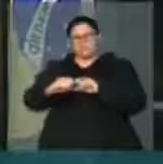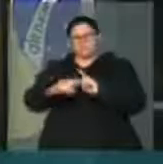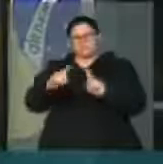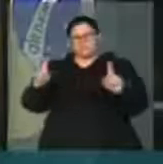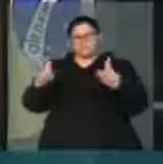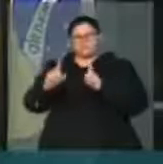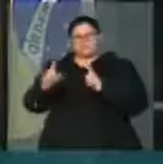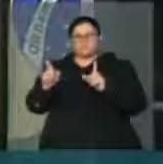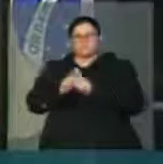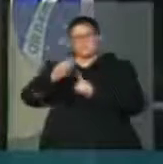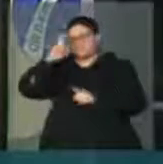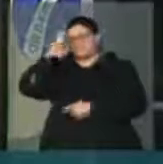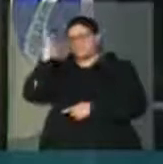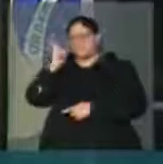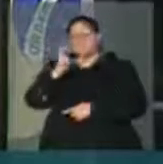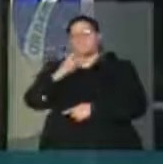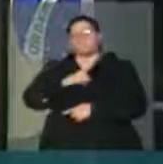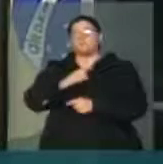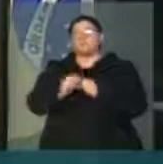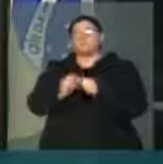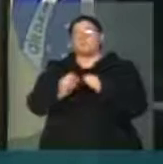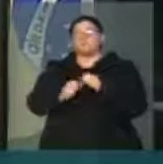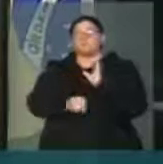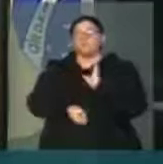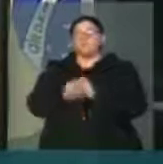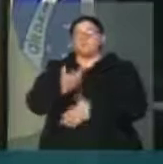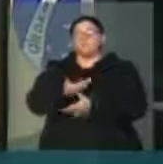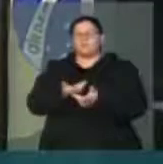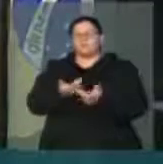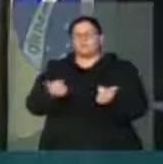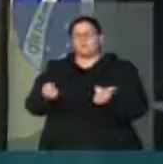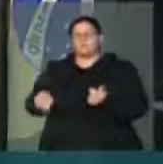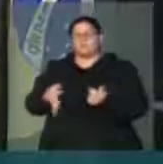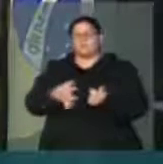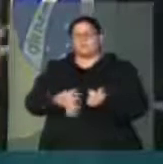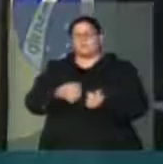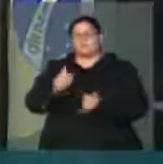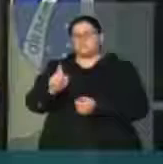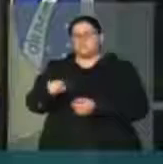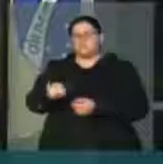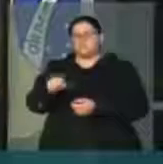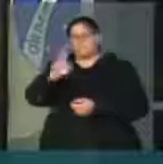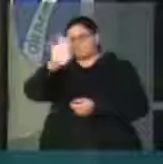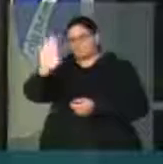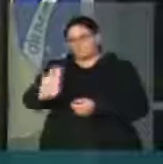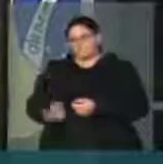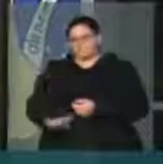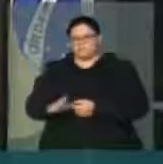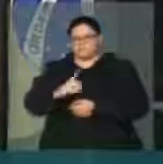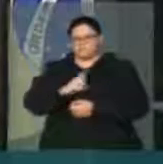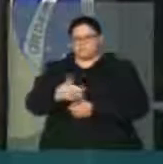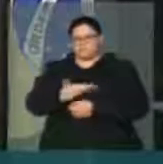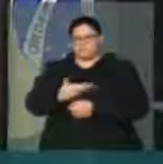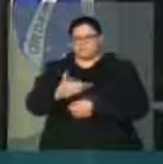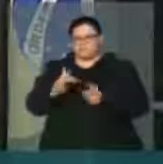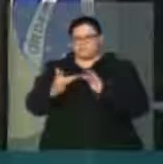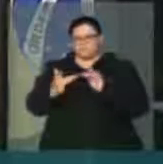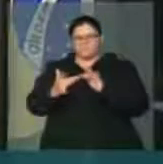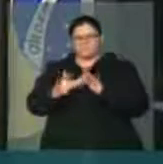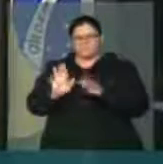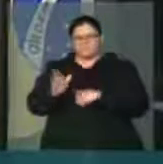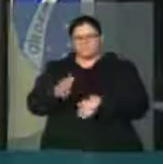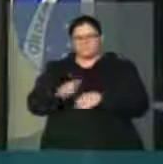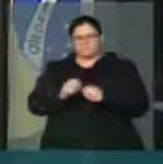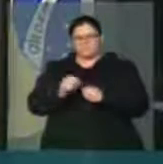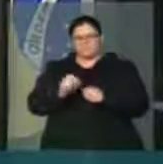intelectual e criativa dos artistas brasileiros. Com a amizade já constituída com vários deles ao longo dos